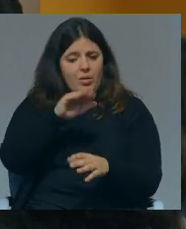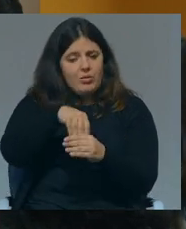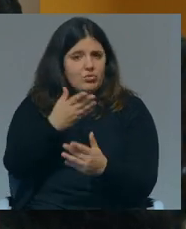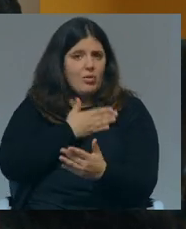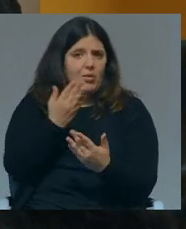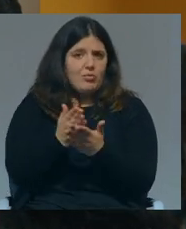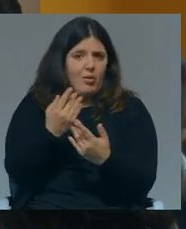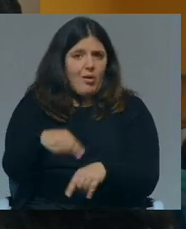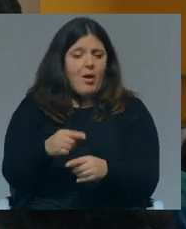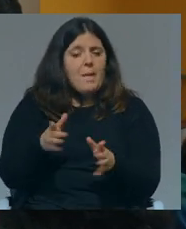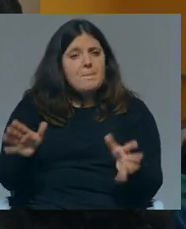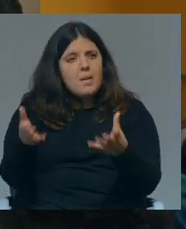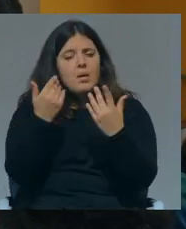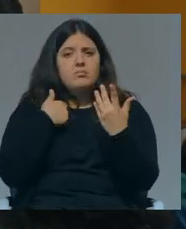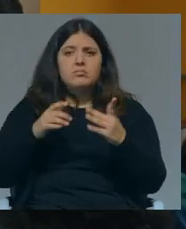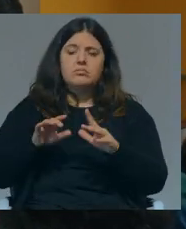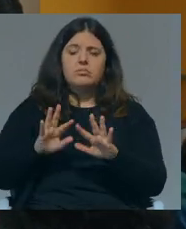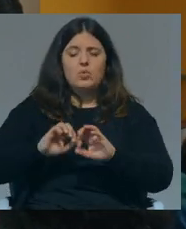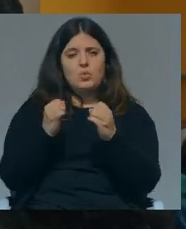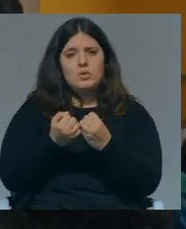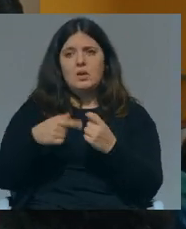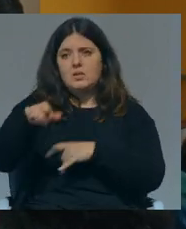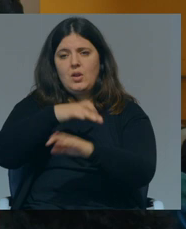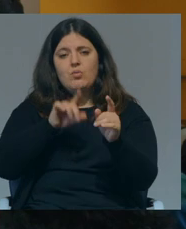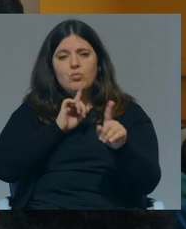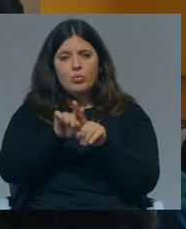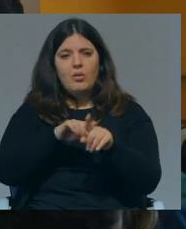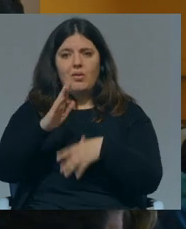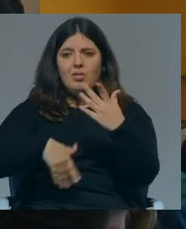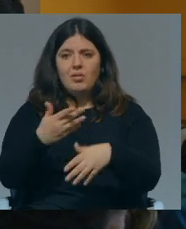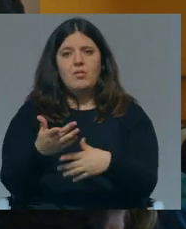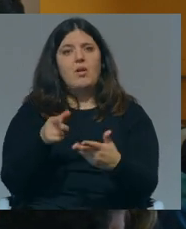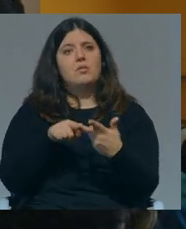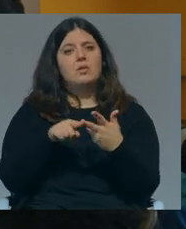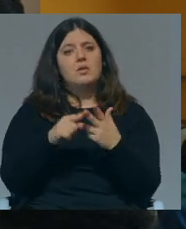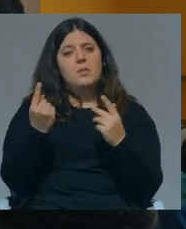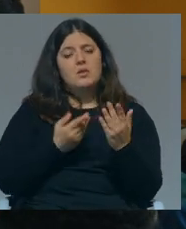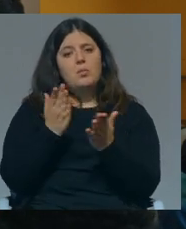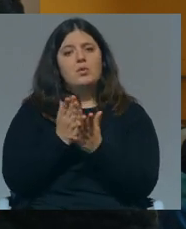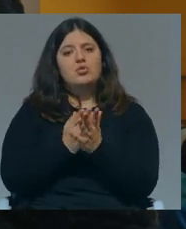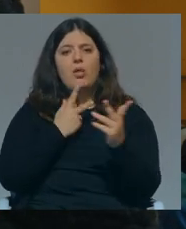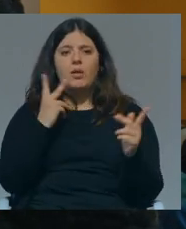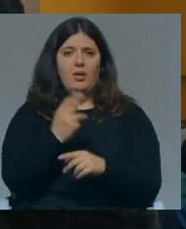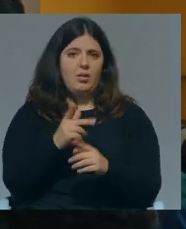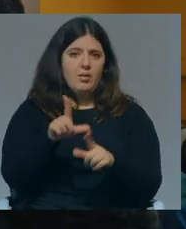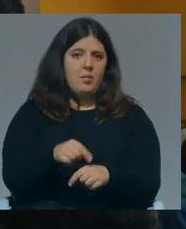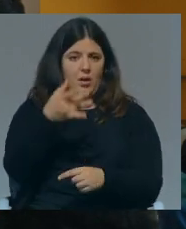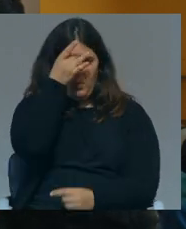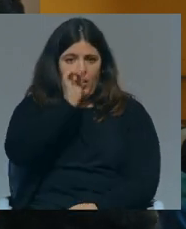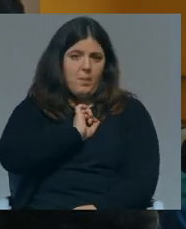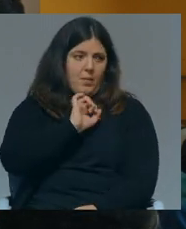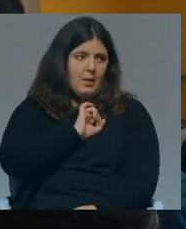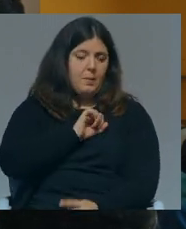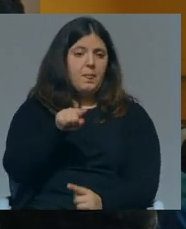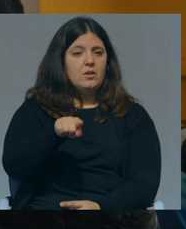a escola tem que ser mais que no lado social toda esta cidadania política artiva e tem que ser uma escola muito crítica no mesmo momento eu